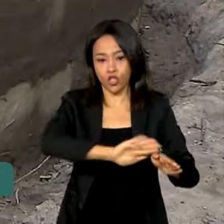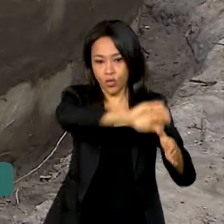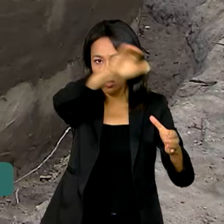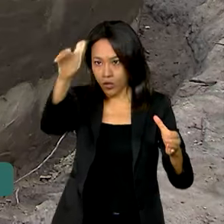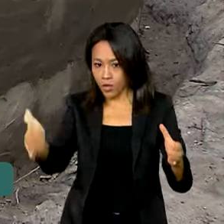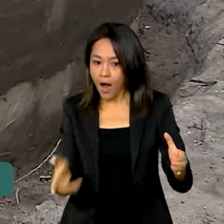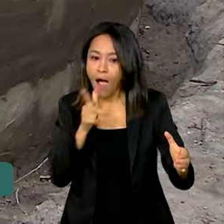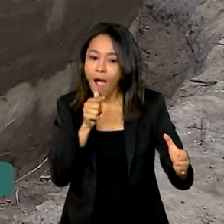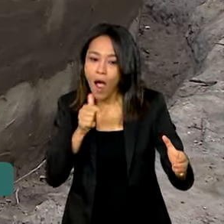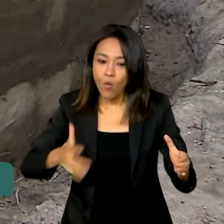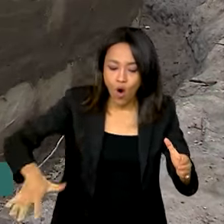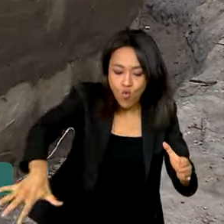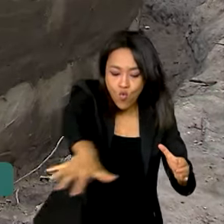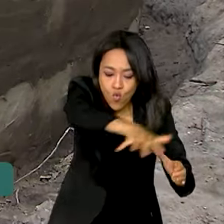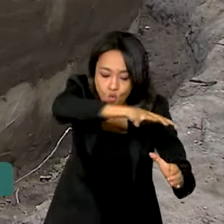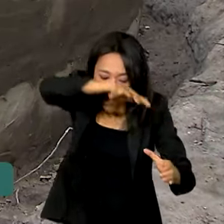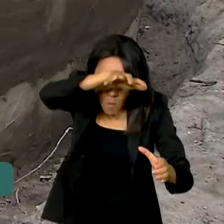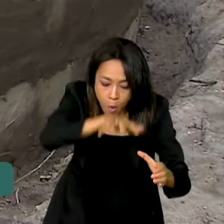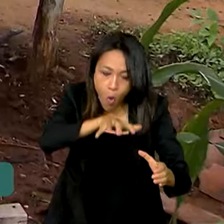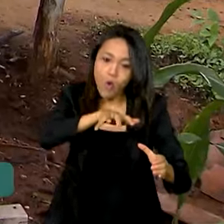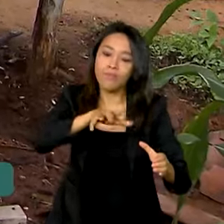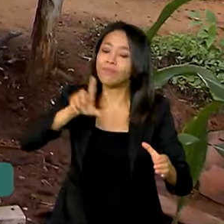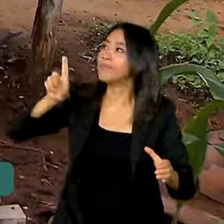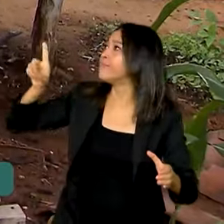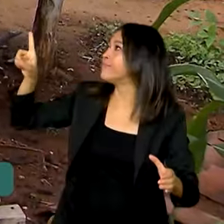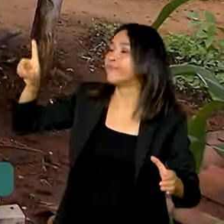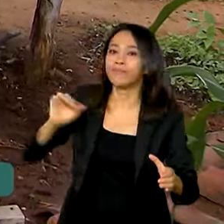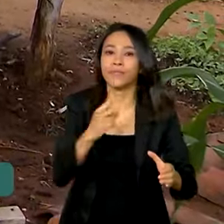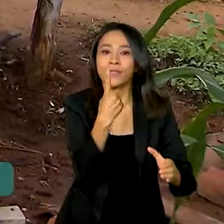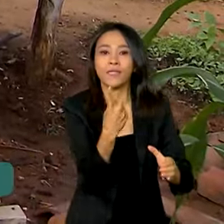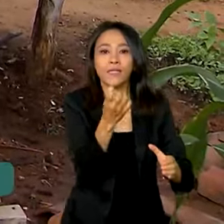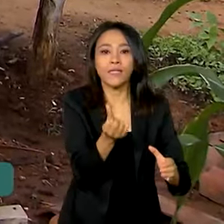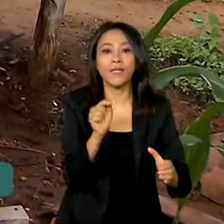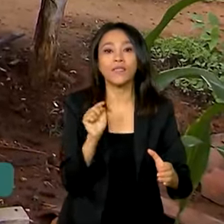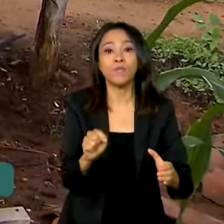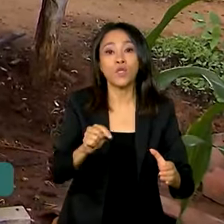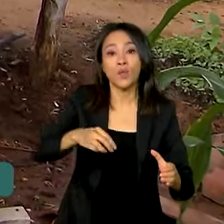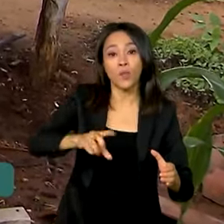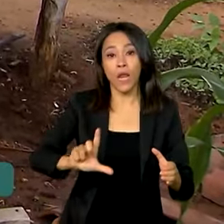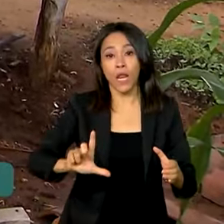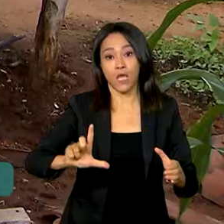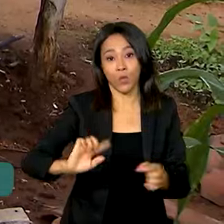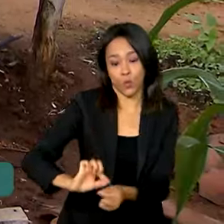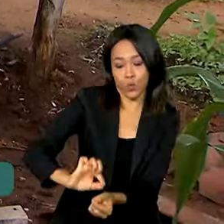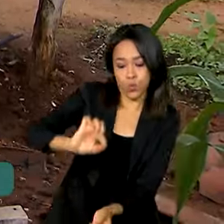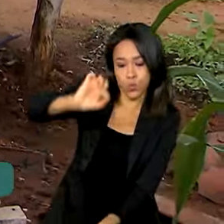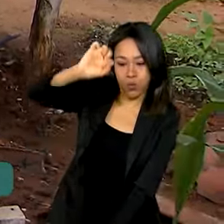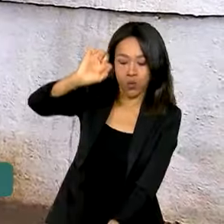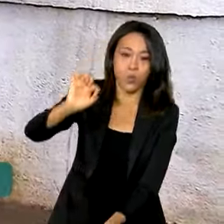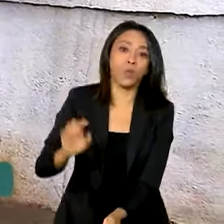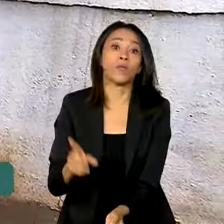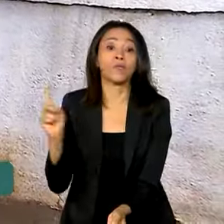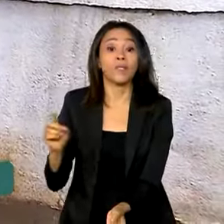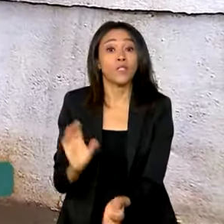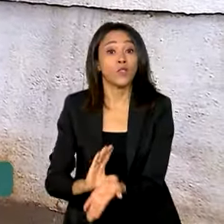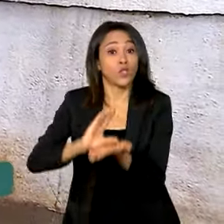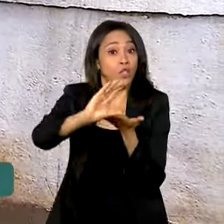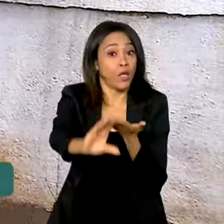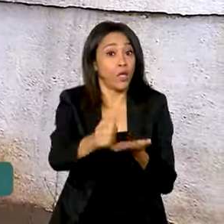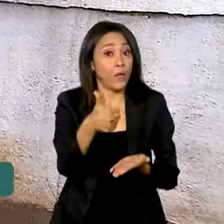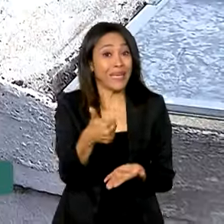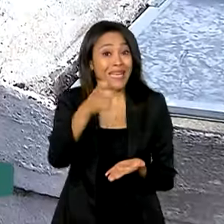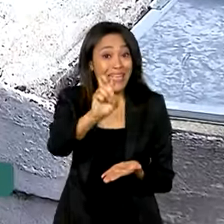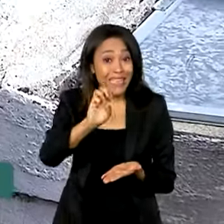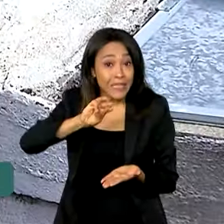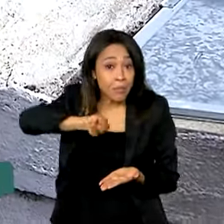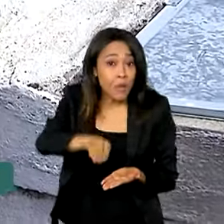de placa de 16 mil litros em 24 municípios, investimento de 15 milhões de